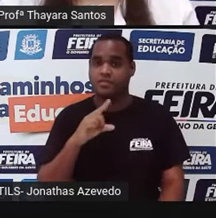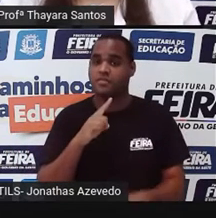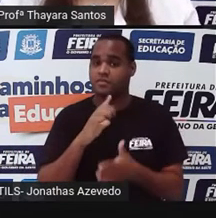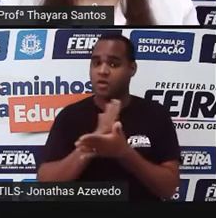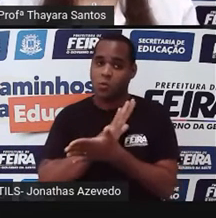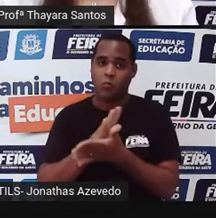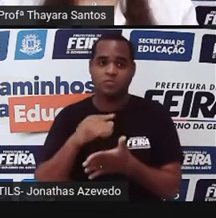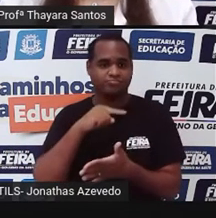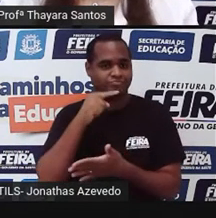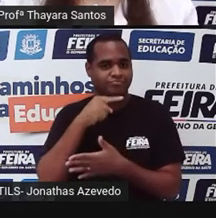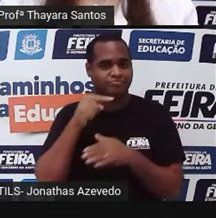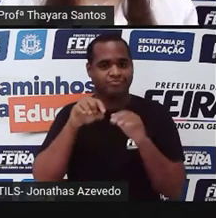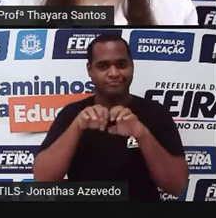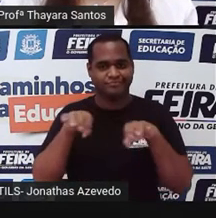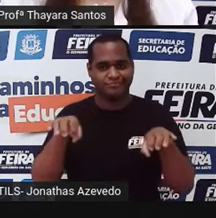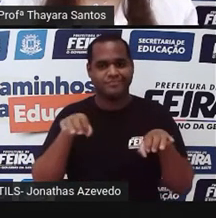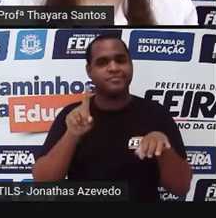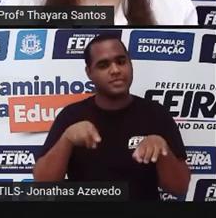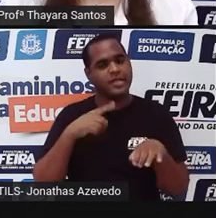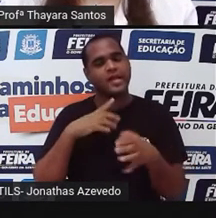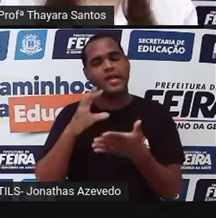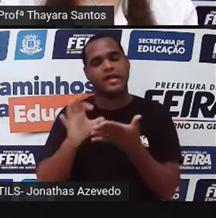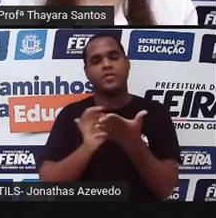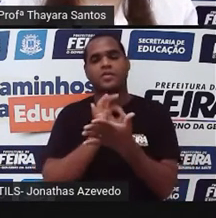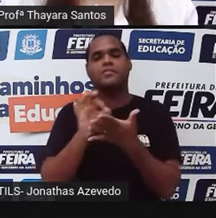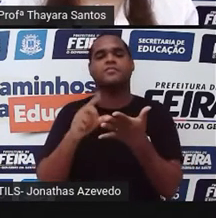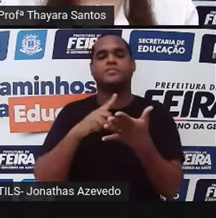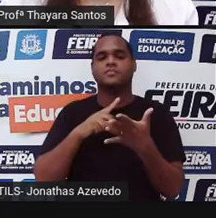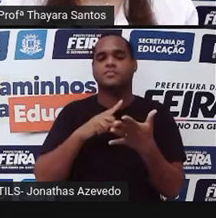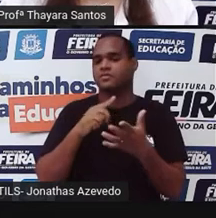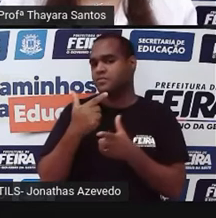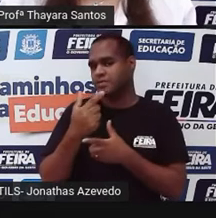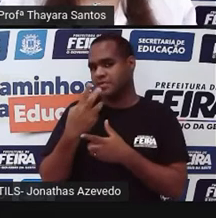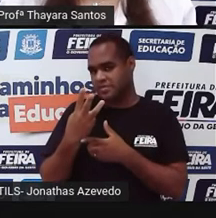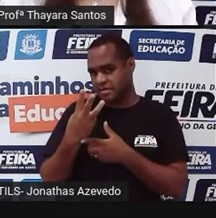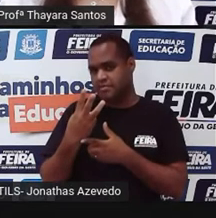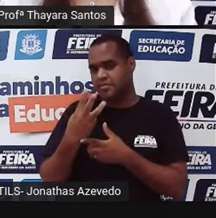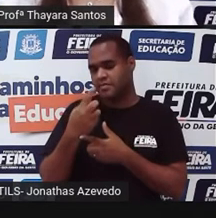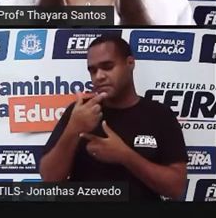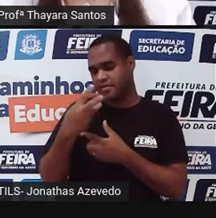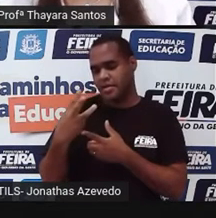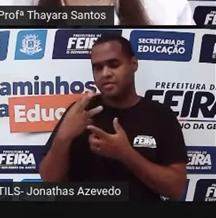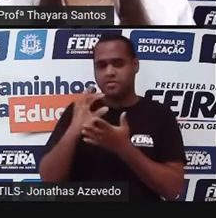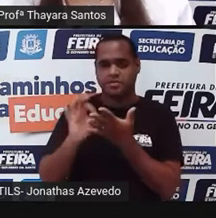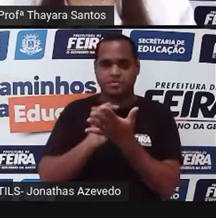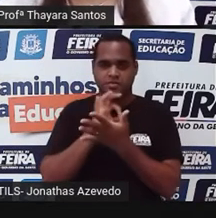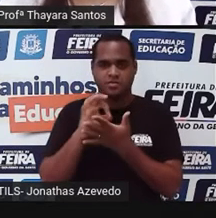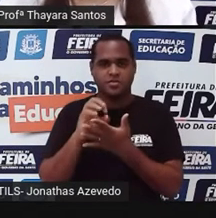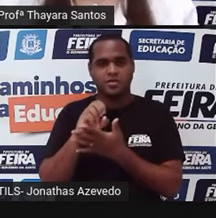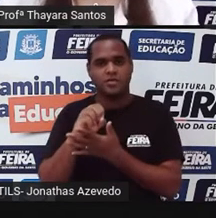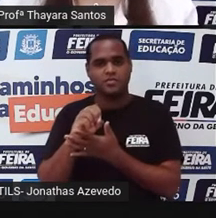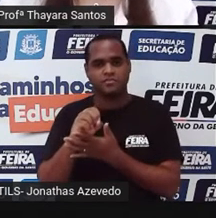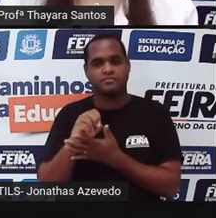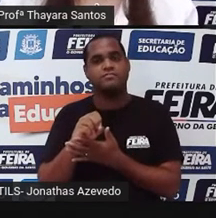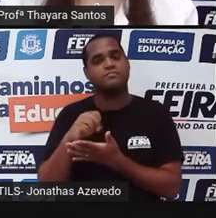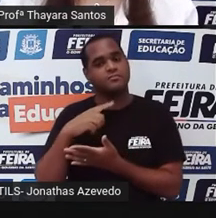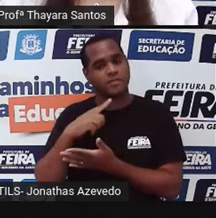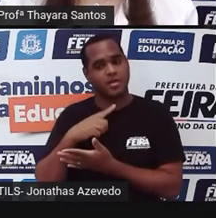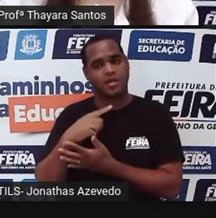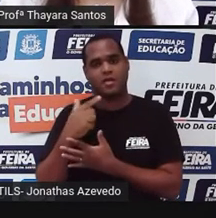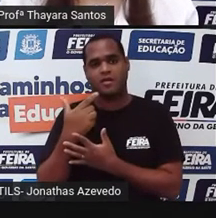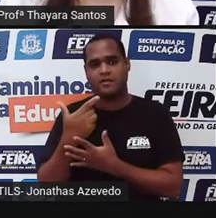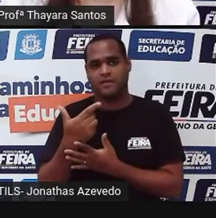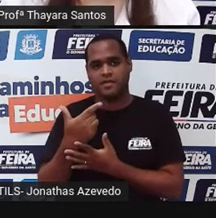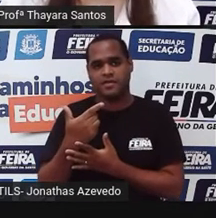separaram. Então, uma célula vai ser gerada com 23 cromossomos e a outra com 20, desculpa, uma célula vai ser